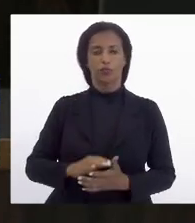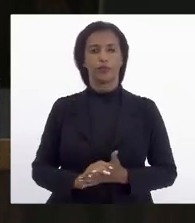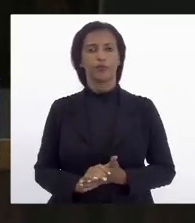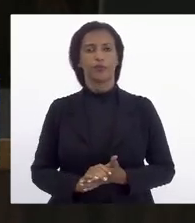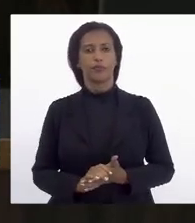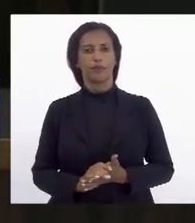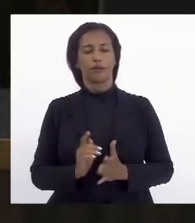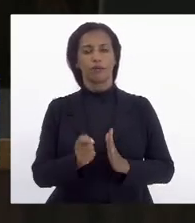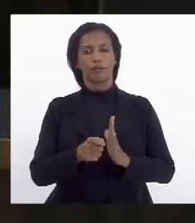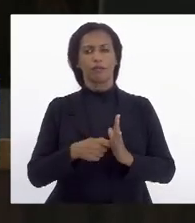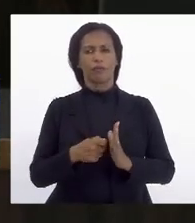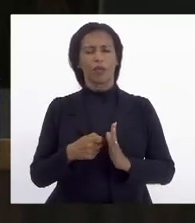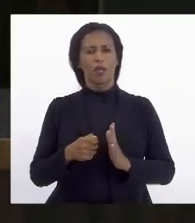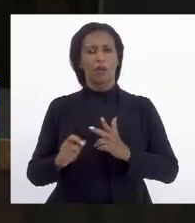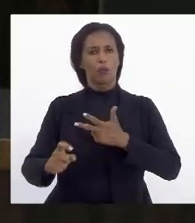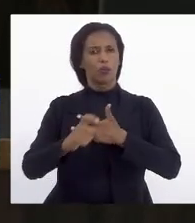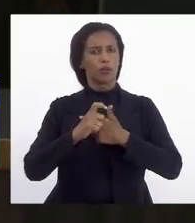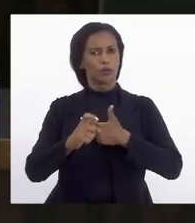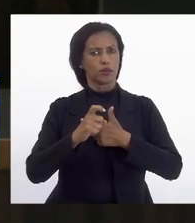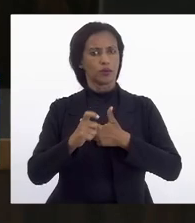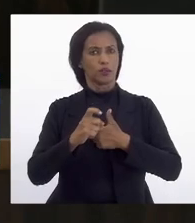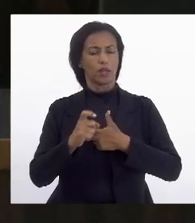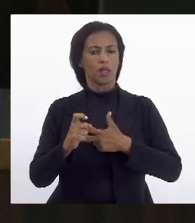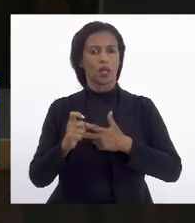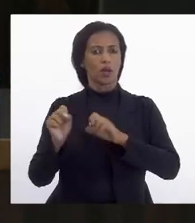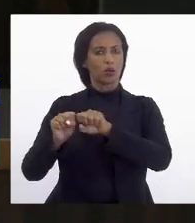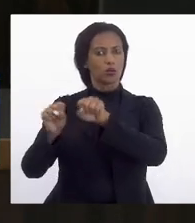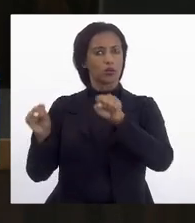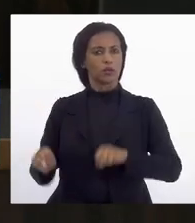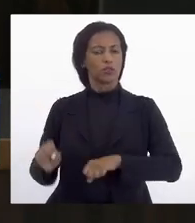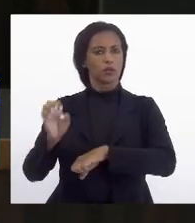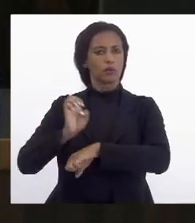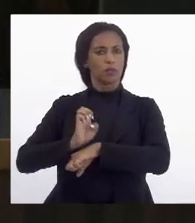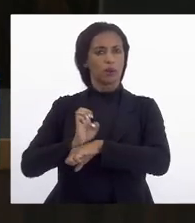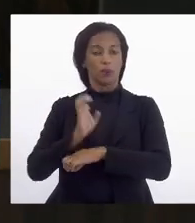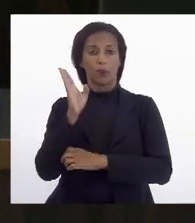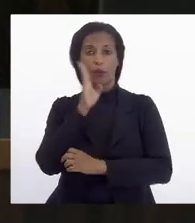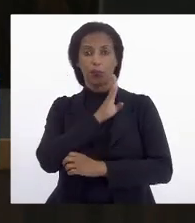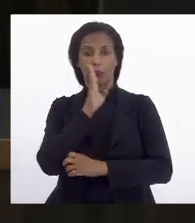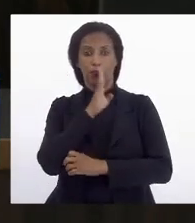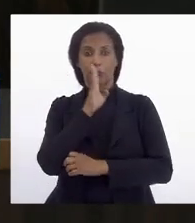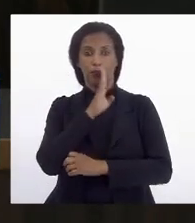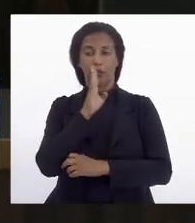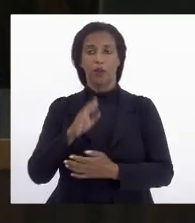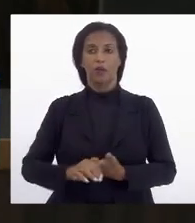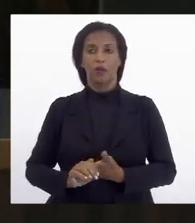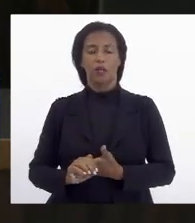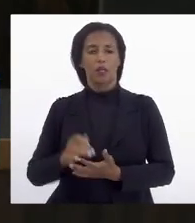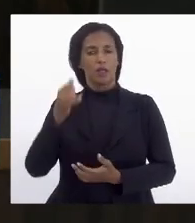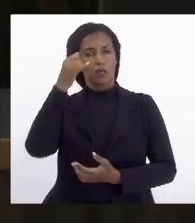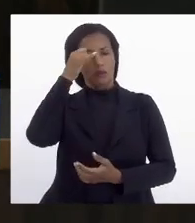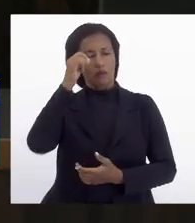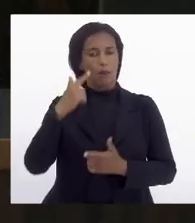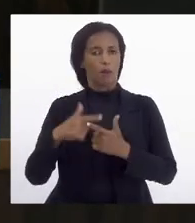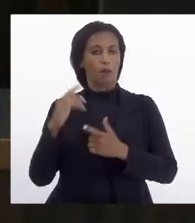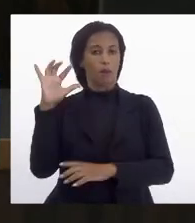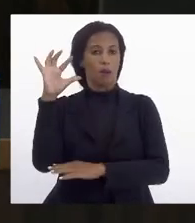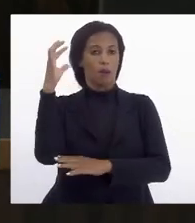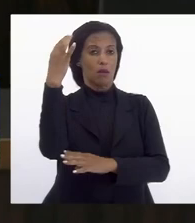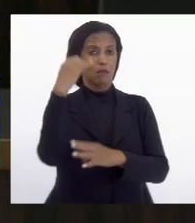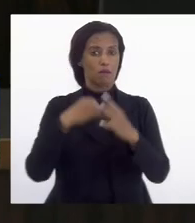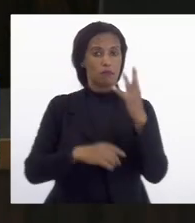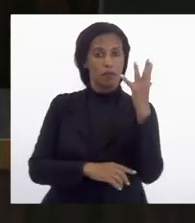que autoriza o poder executivo a instituir o sistema estadual para emergências de acidentes ambientais e